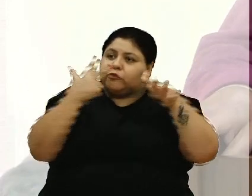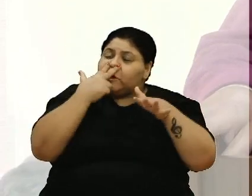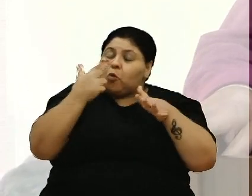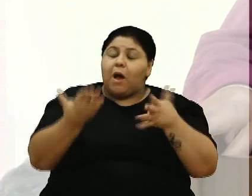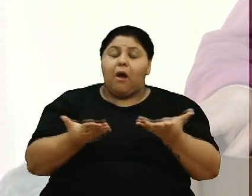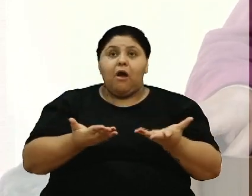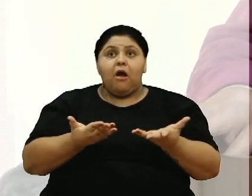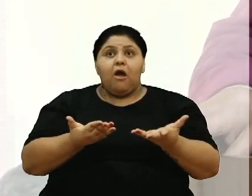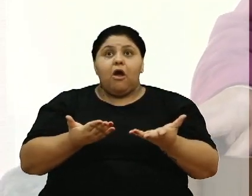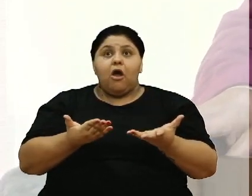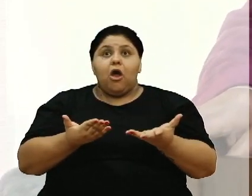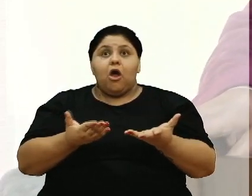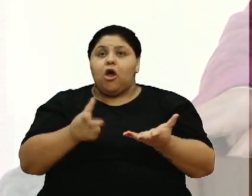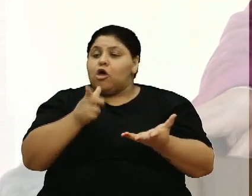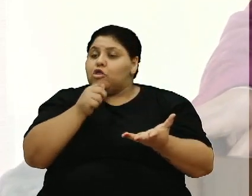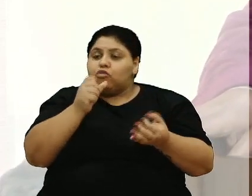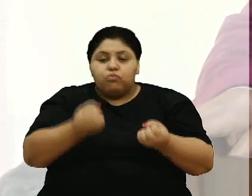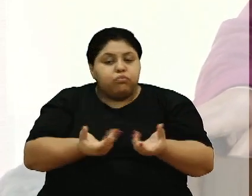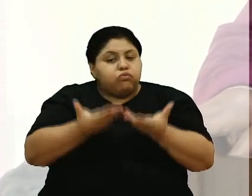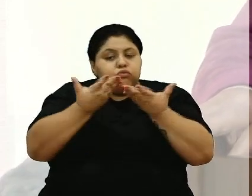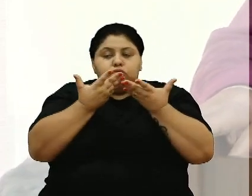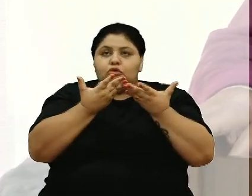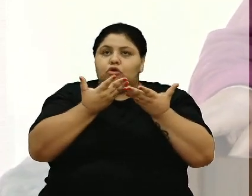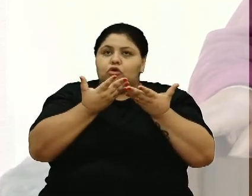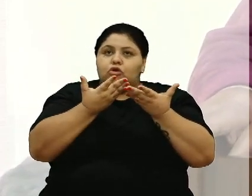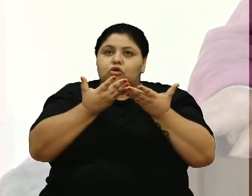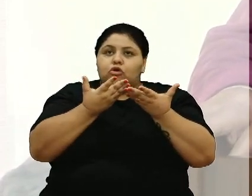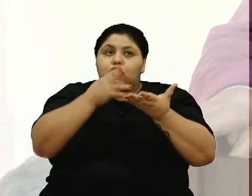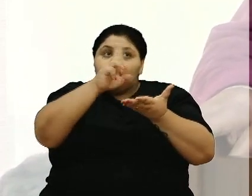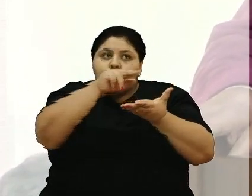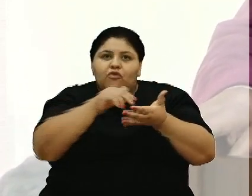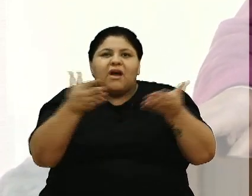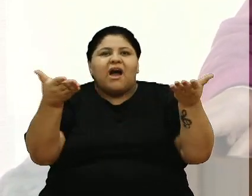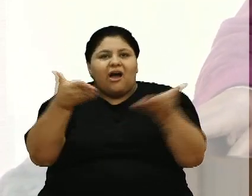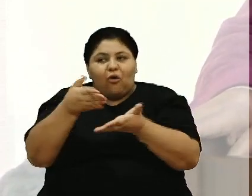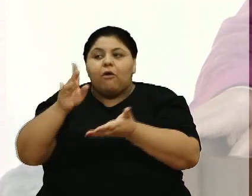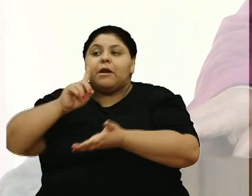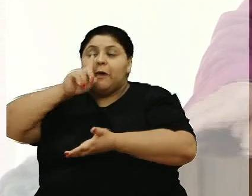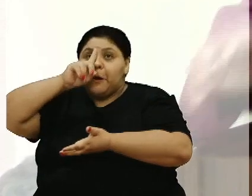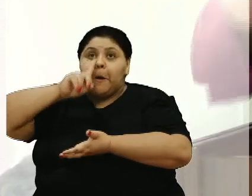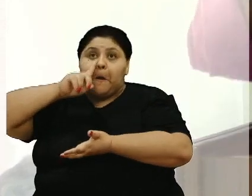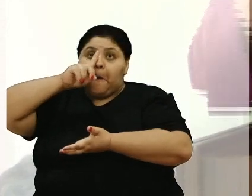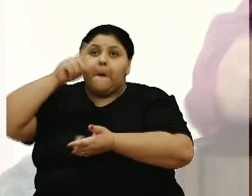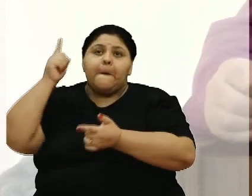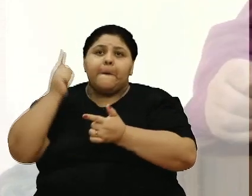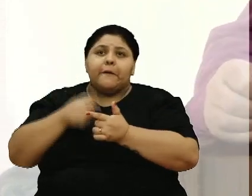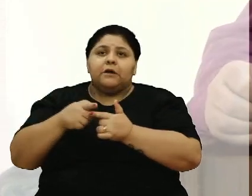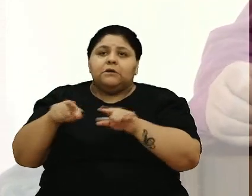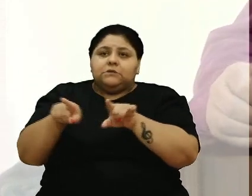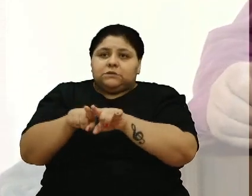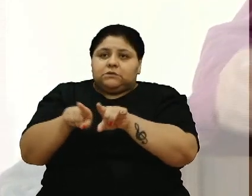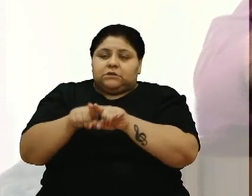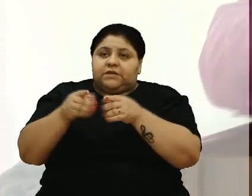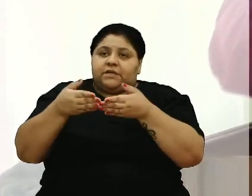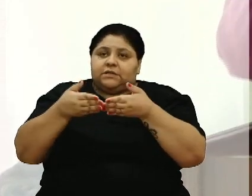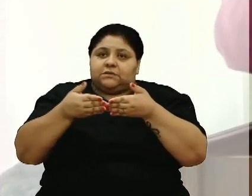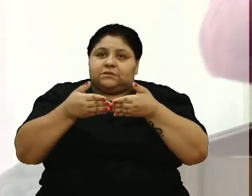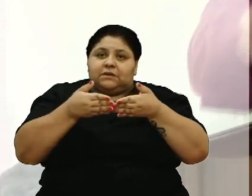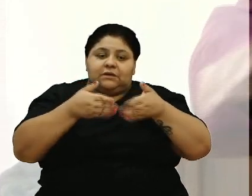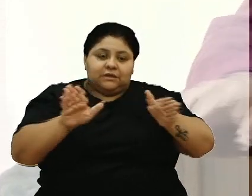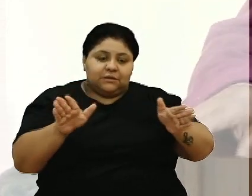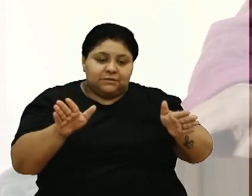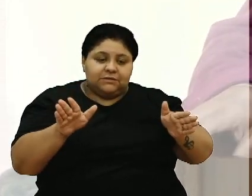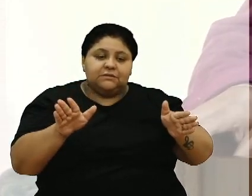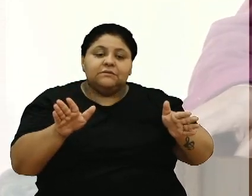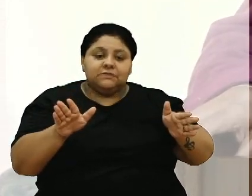e nunca lagou de fato tanto como agora o risco tivemos porque depois quando eu abri a comporta talvez há 4